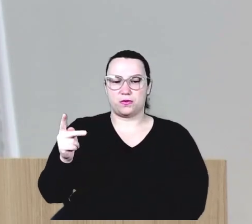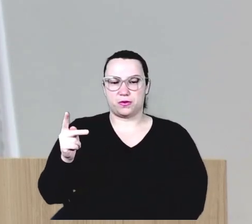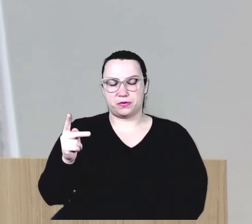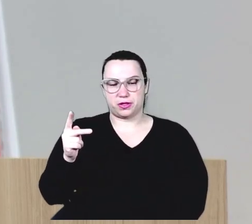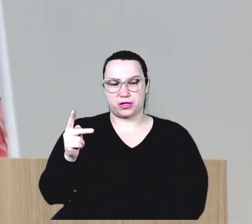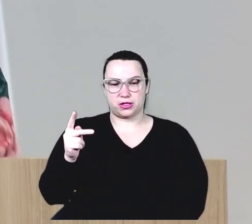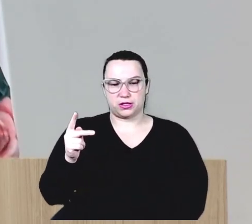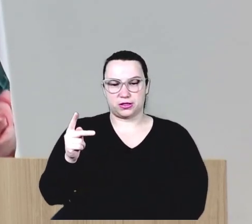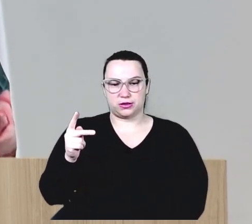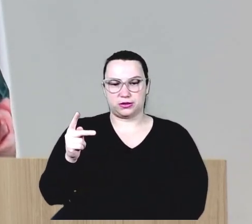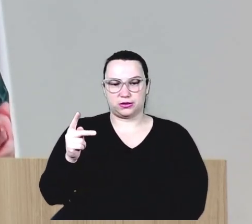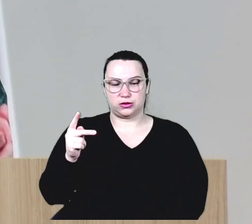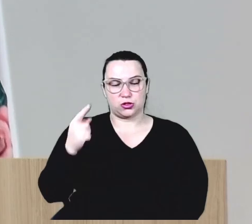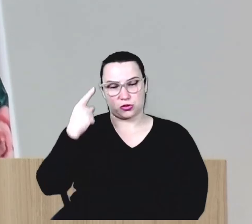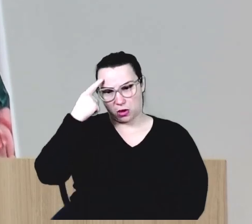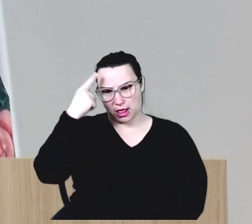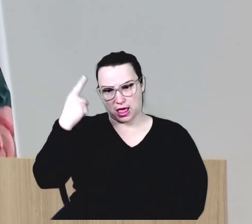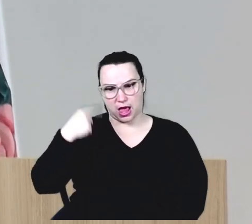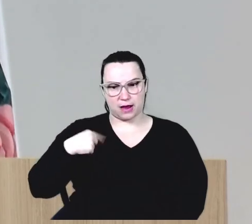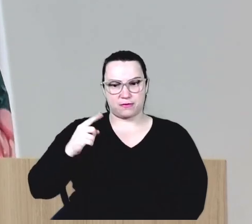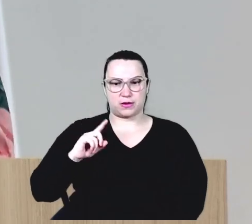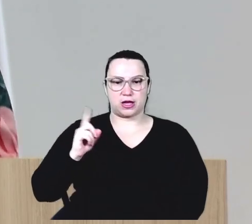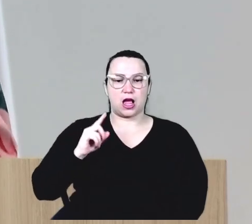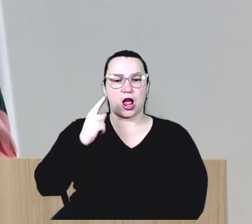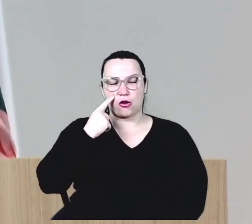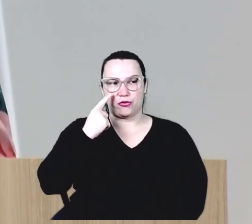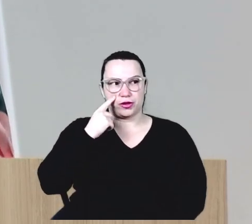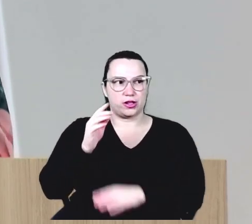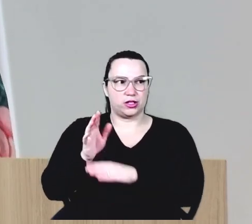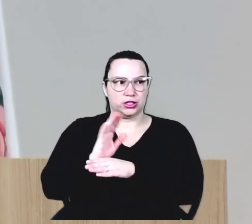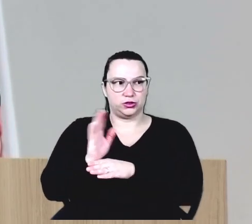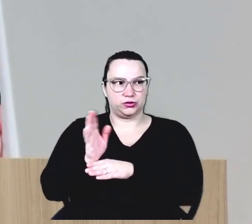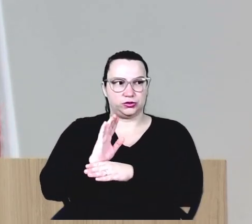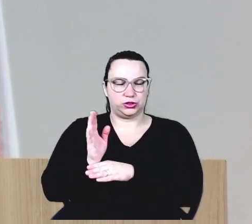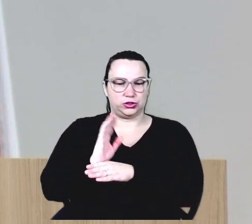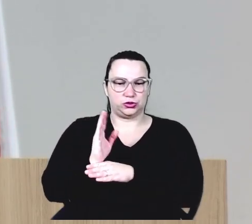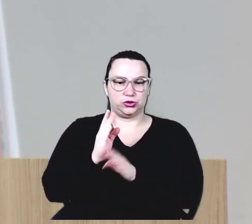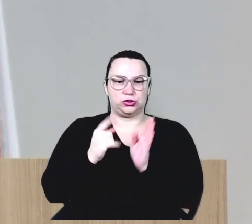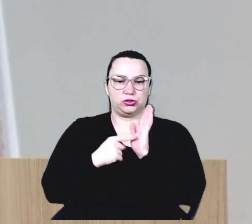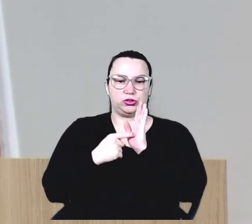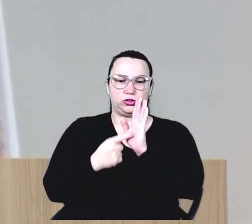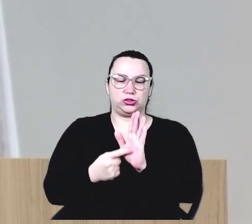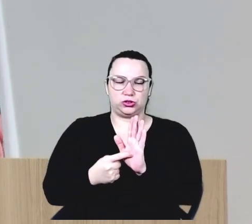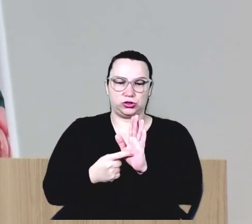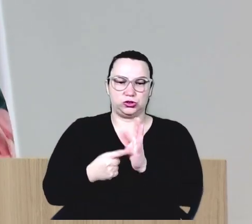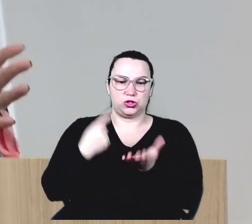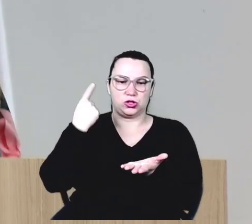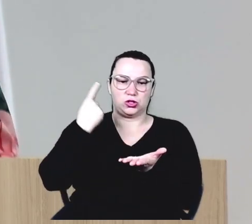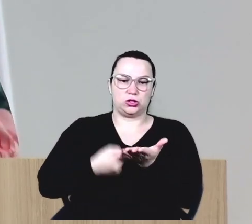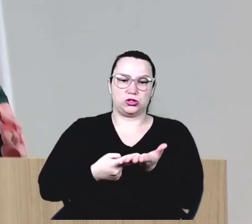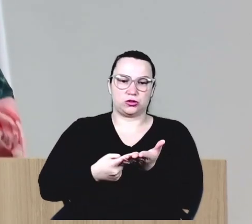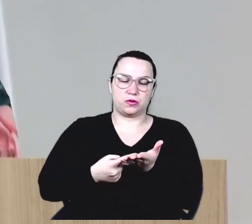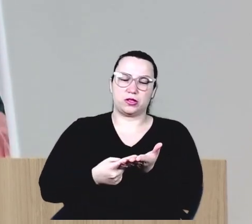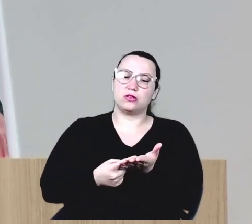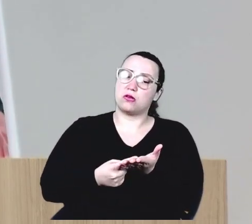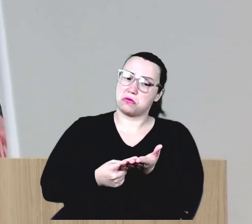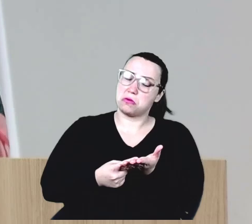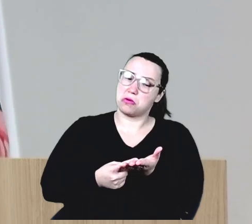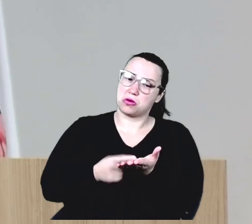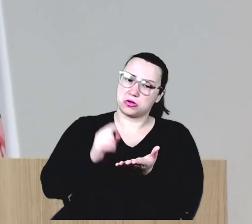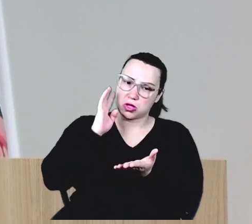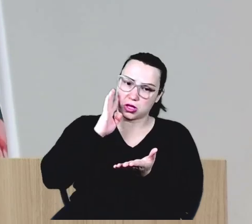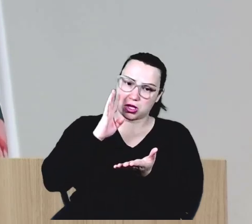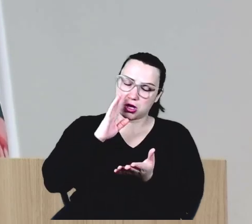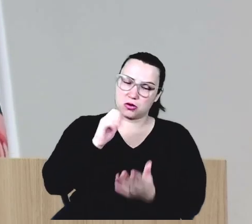seria, não é uma ideia minha, mas eu vi o vídeo dele, eu tinha indicado o agendamento e falei, não, seria legal para o aplicativo